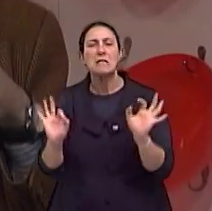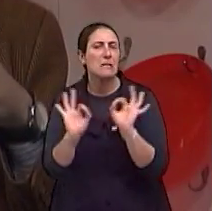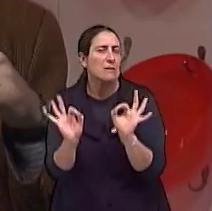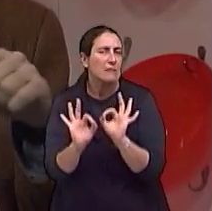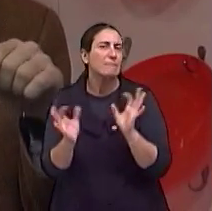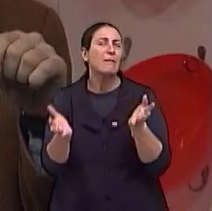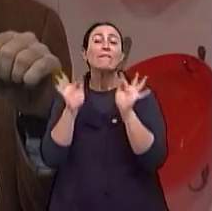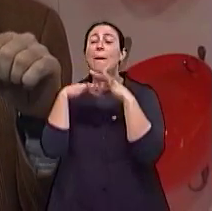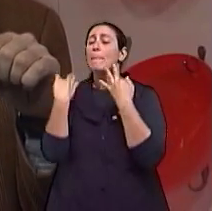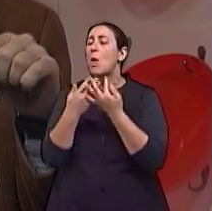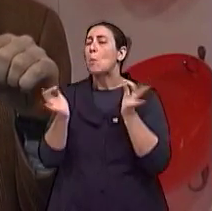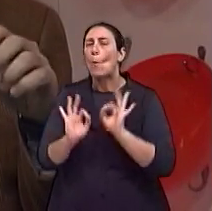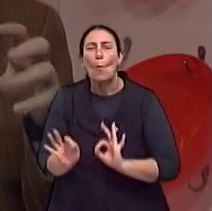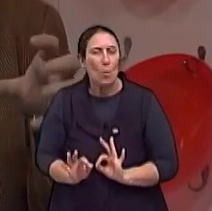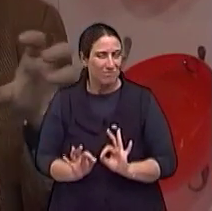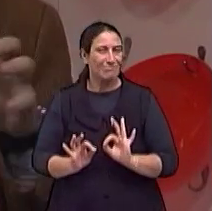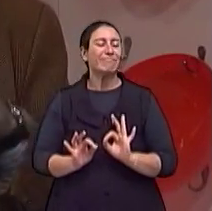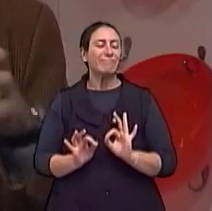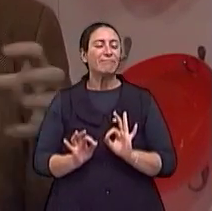ela não teve depois.